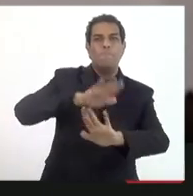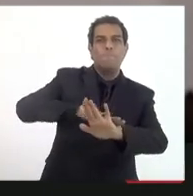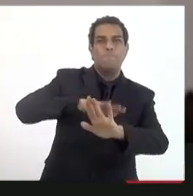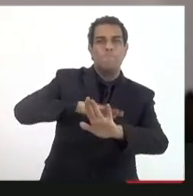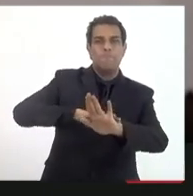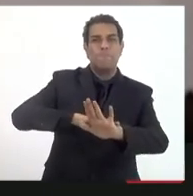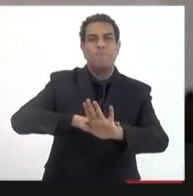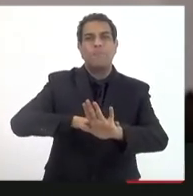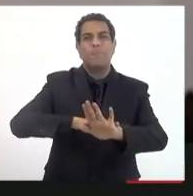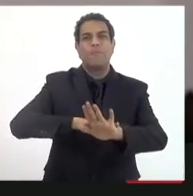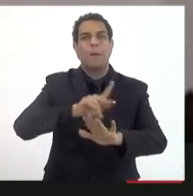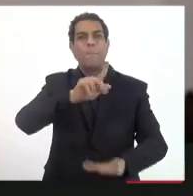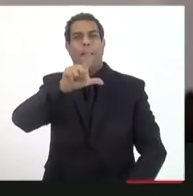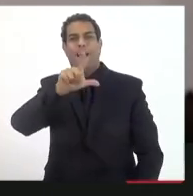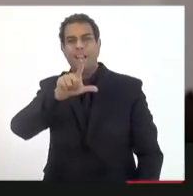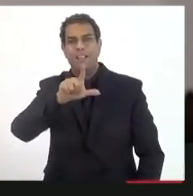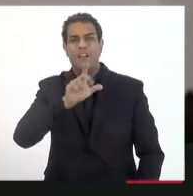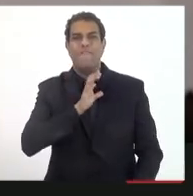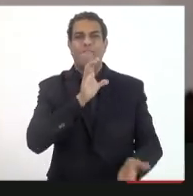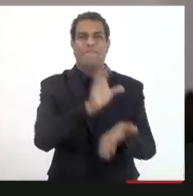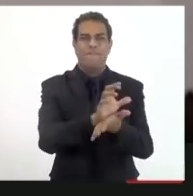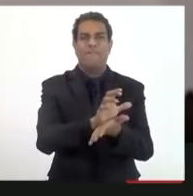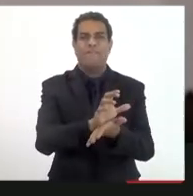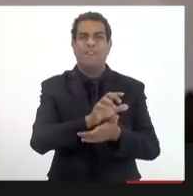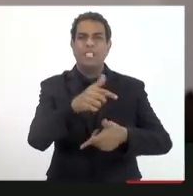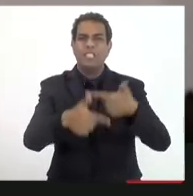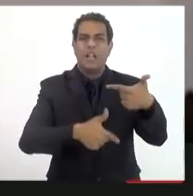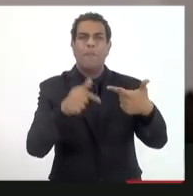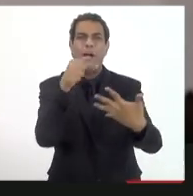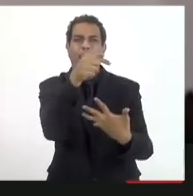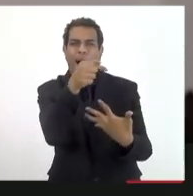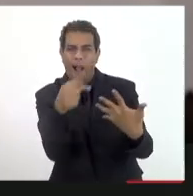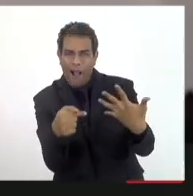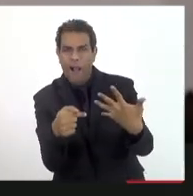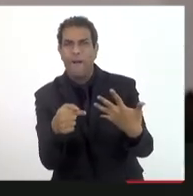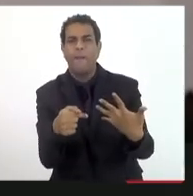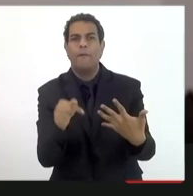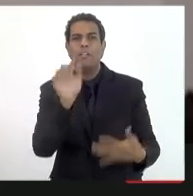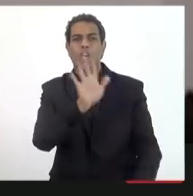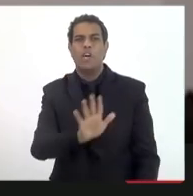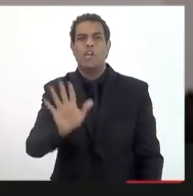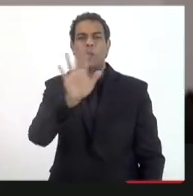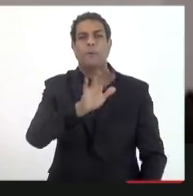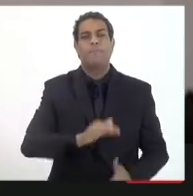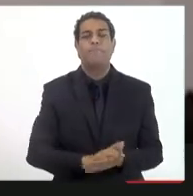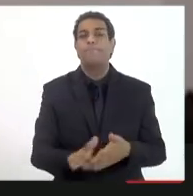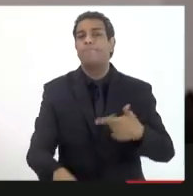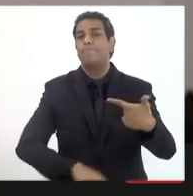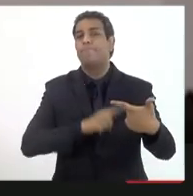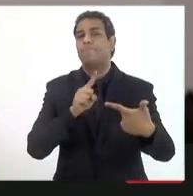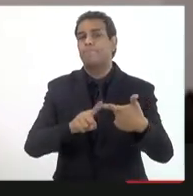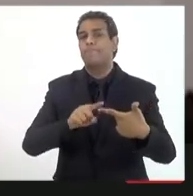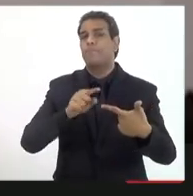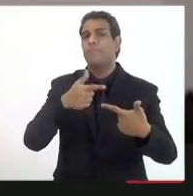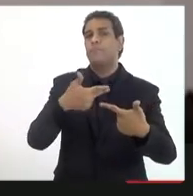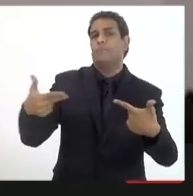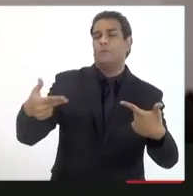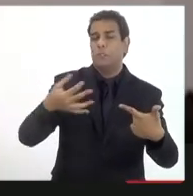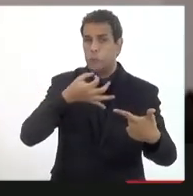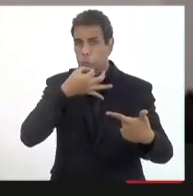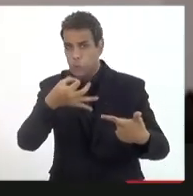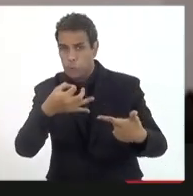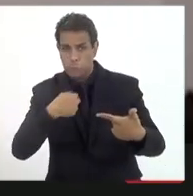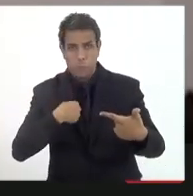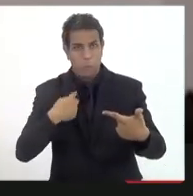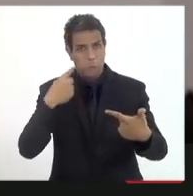projetos de investimento que vão ser trabalhados pelo fundo soberano uma segunda questão presidente que eu acho que queria